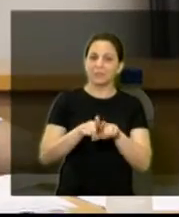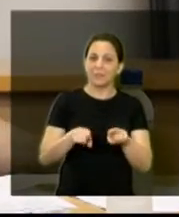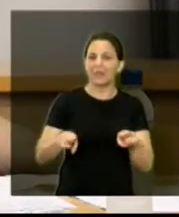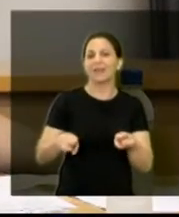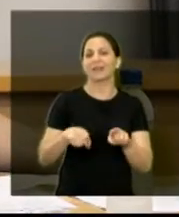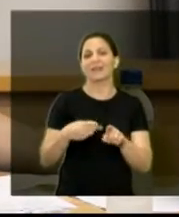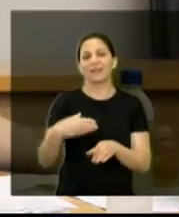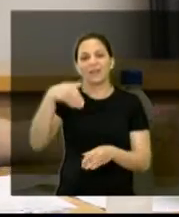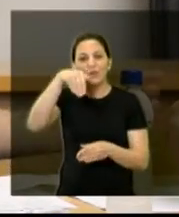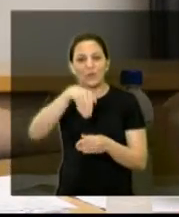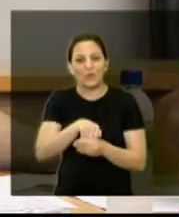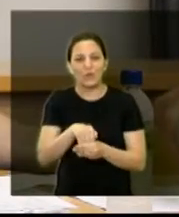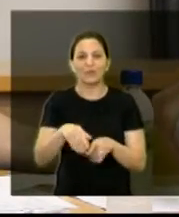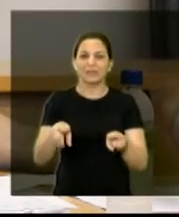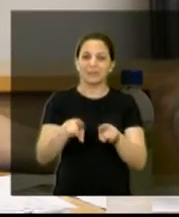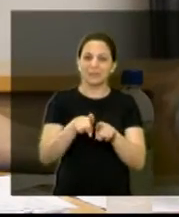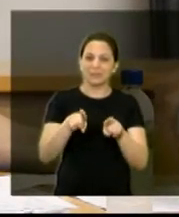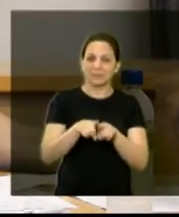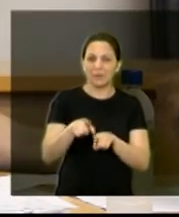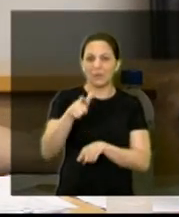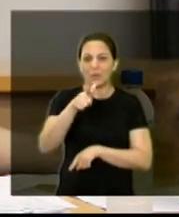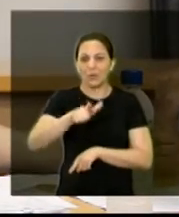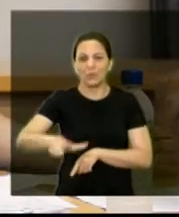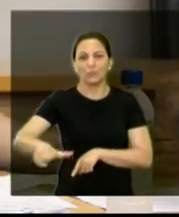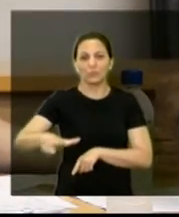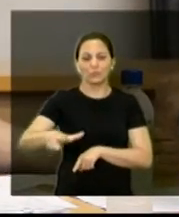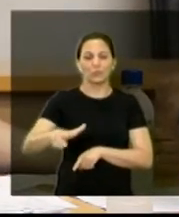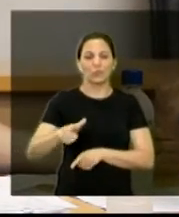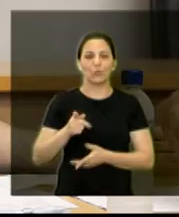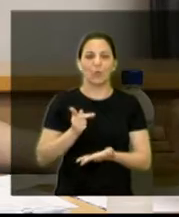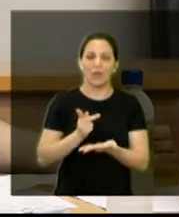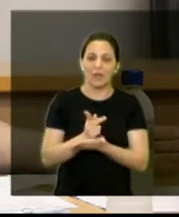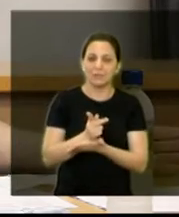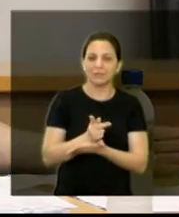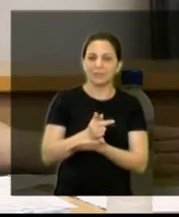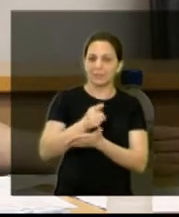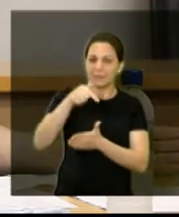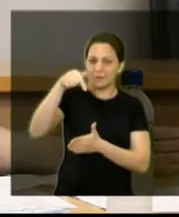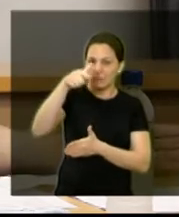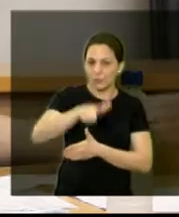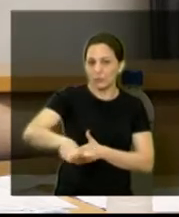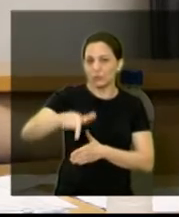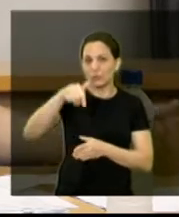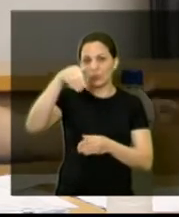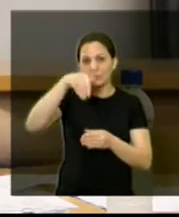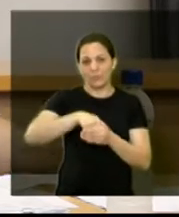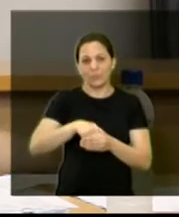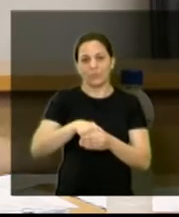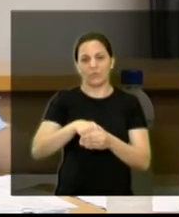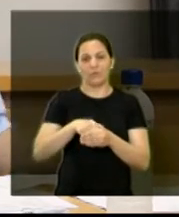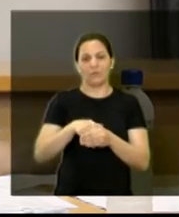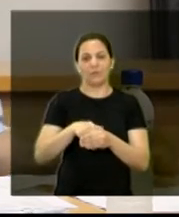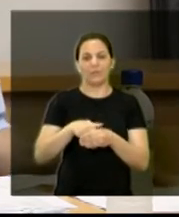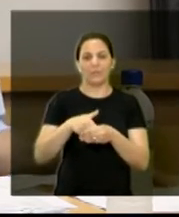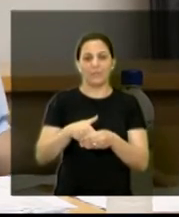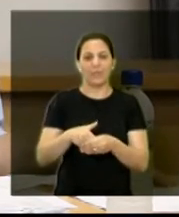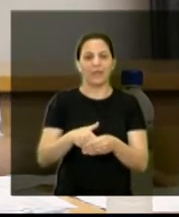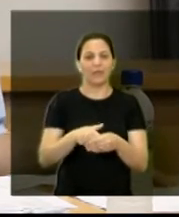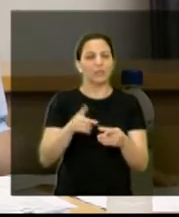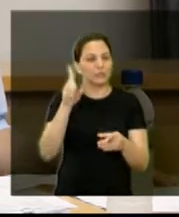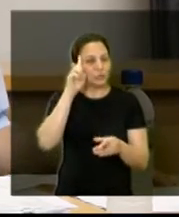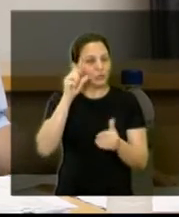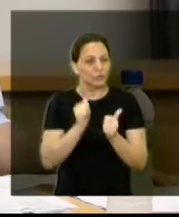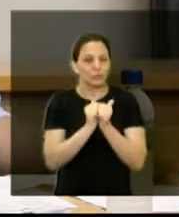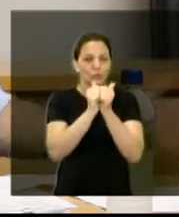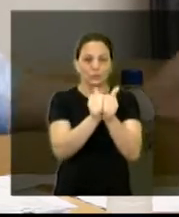reeleito, viu, Elias? E continua aqui. Mas acho que é... Porque a gente convive muito, né, Elias? Fica todo dia junto, então a gente acaba